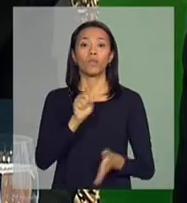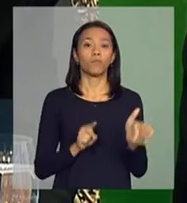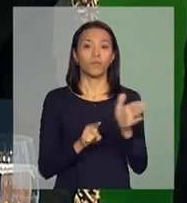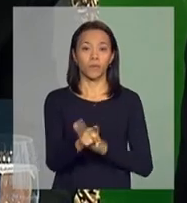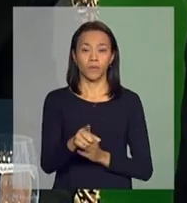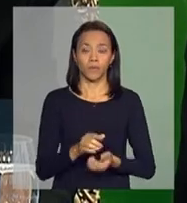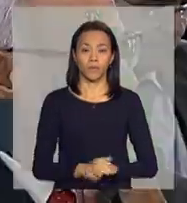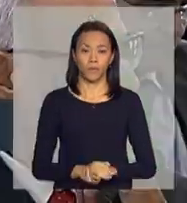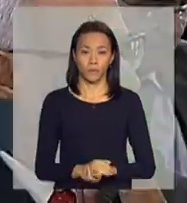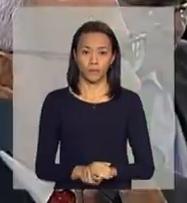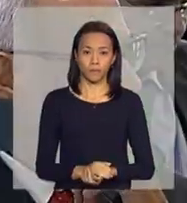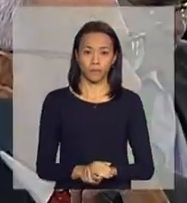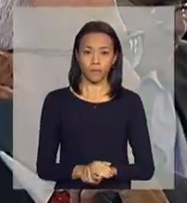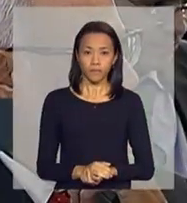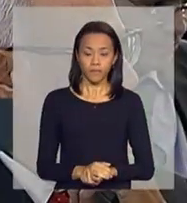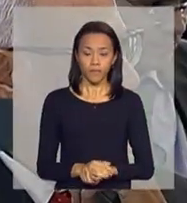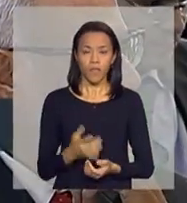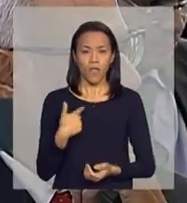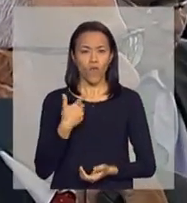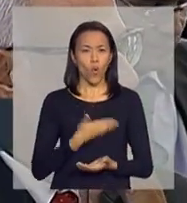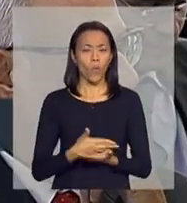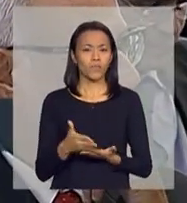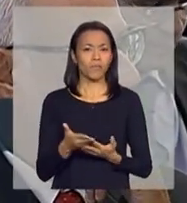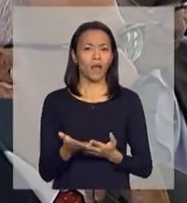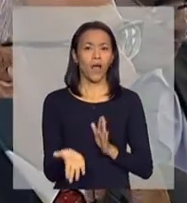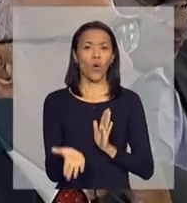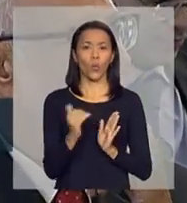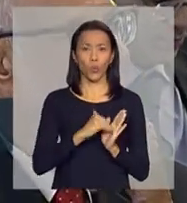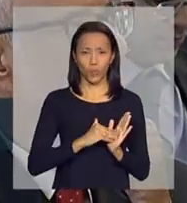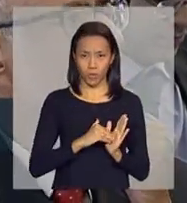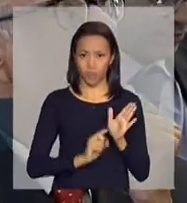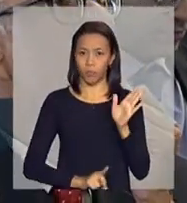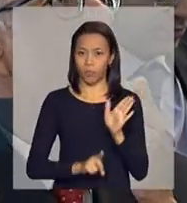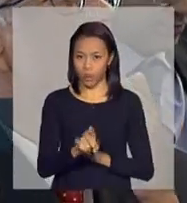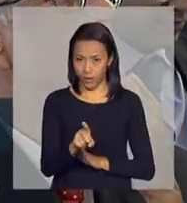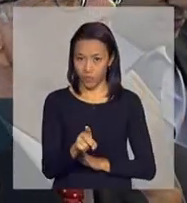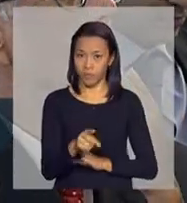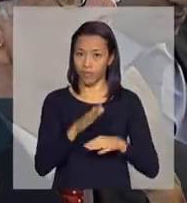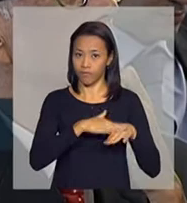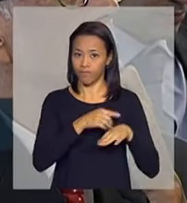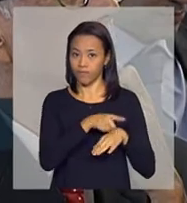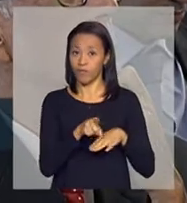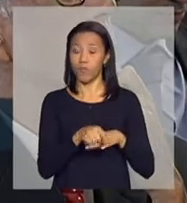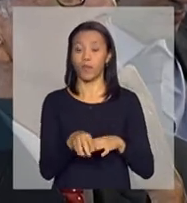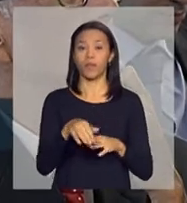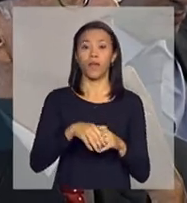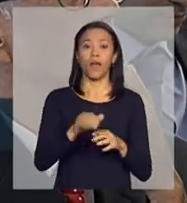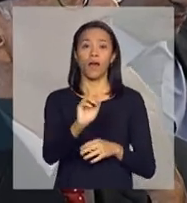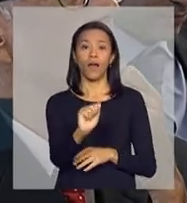Venilson, agência Estado. Vou começar pela última pergunta, que foi a pergunta do Peter, sobre a ANATER.